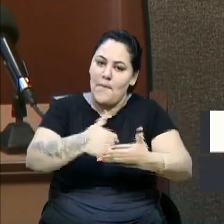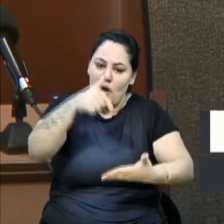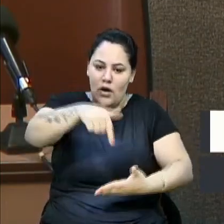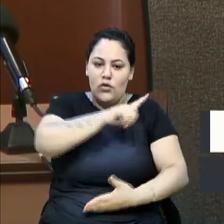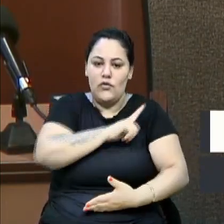Muito obrigado. Obrigado.